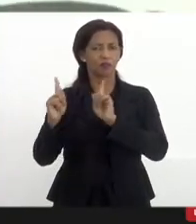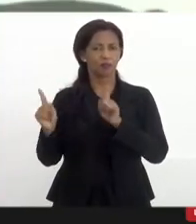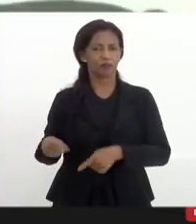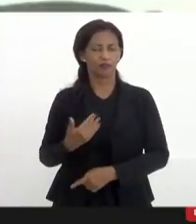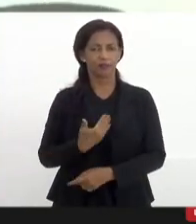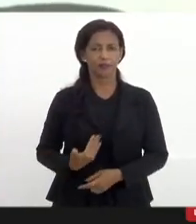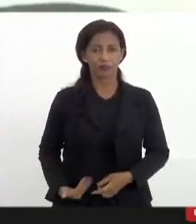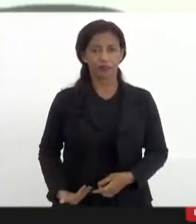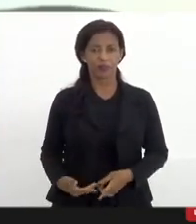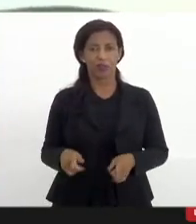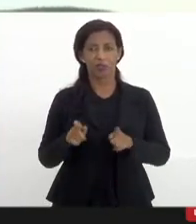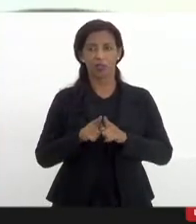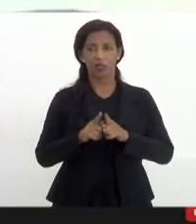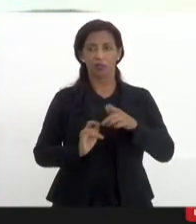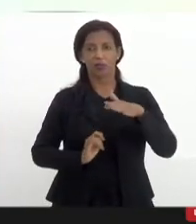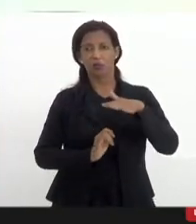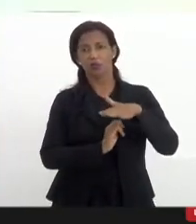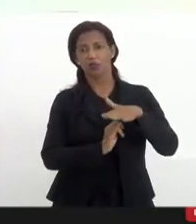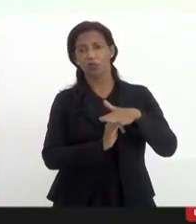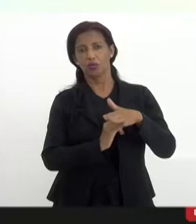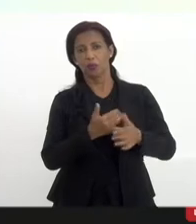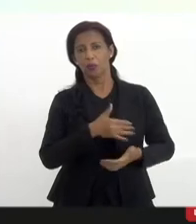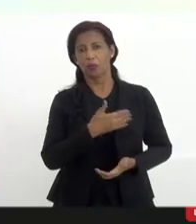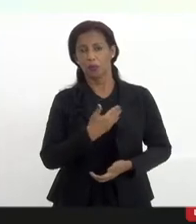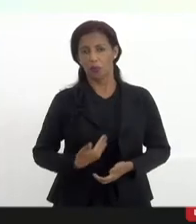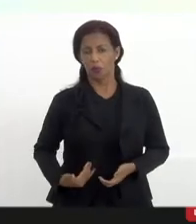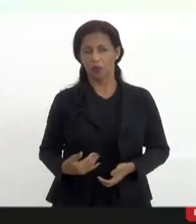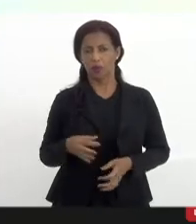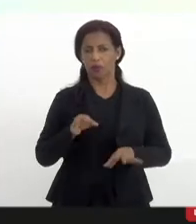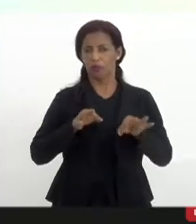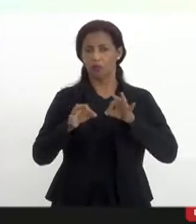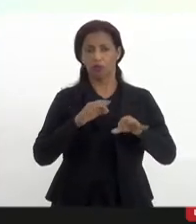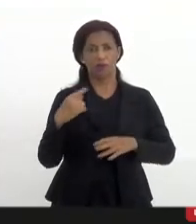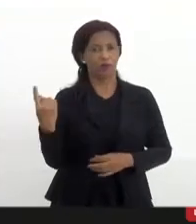e perante as instituições públicas de modo geral.